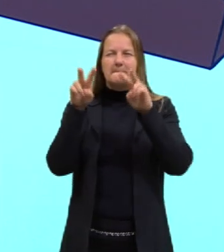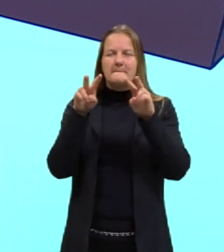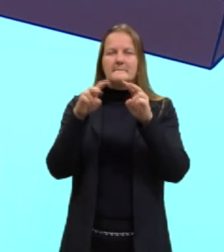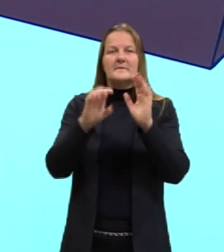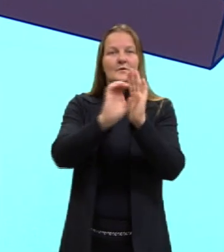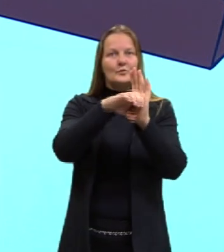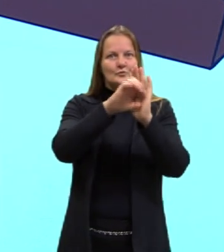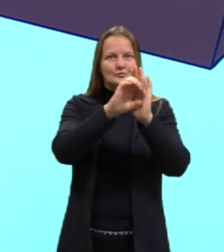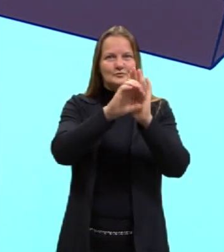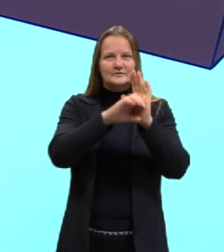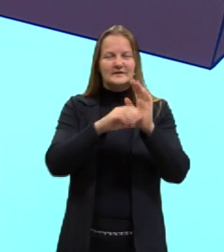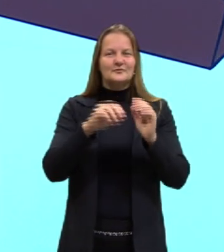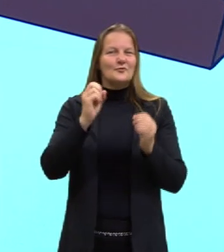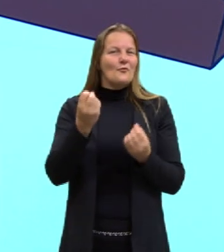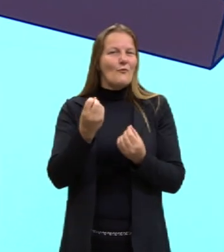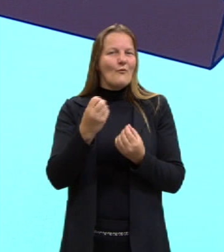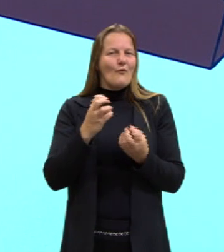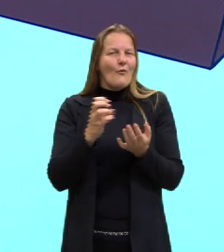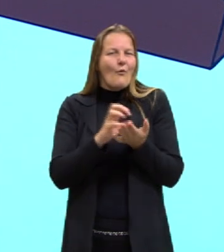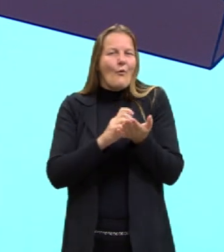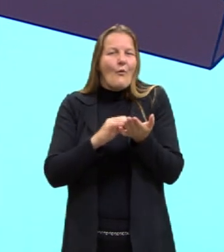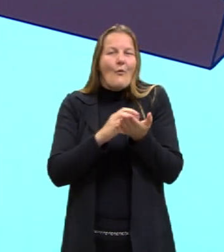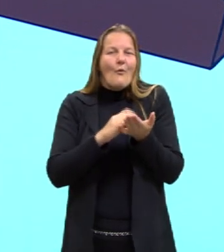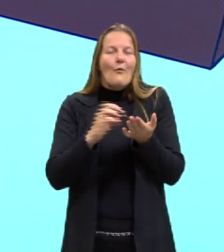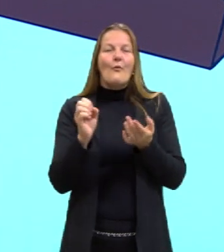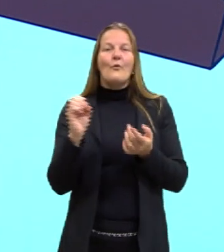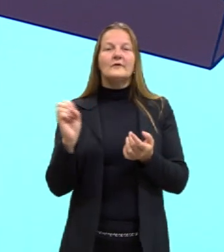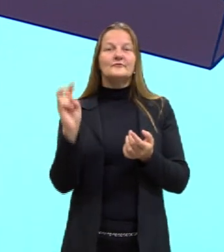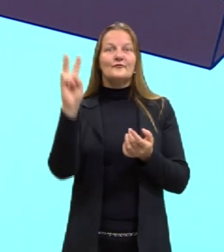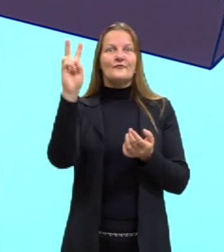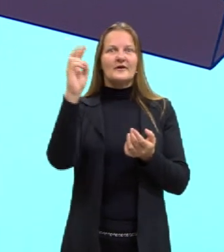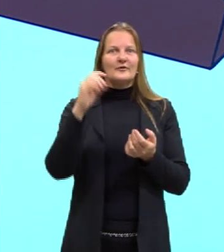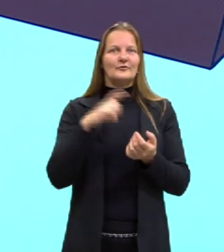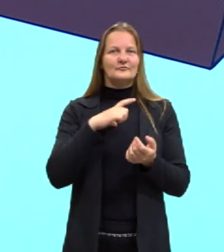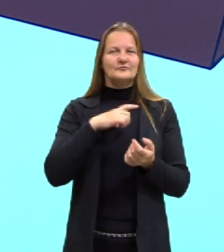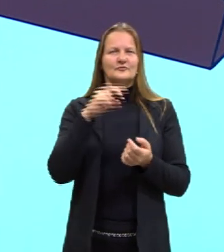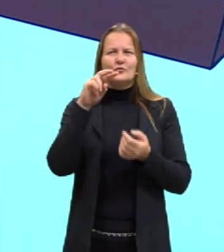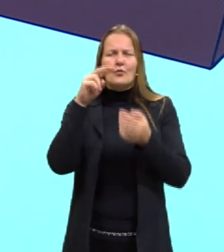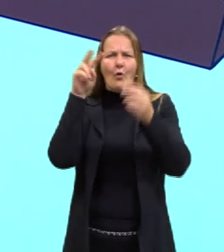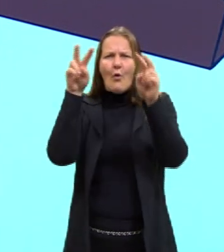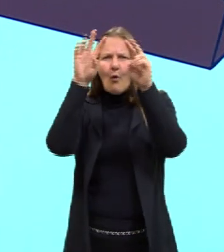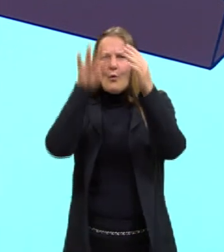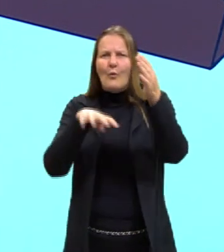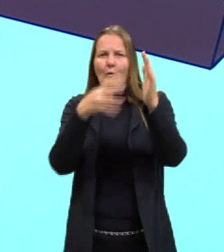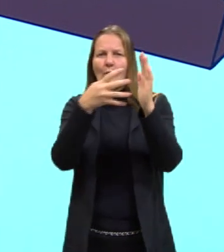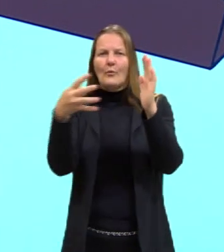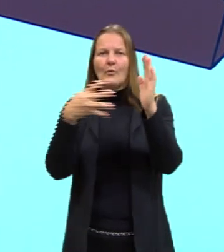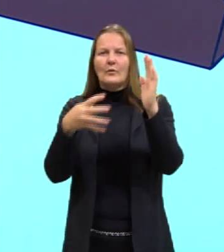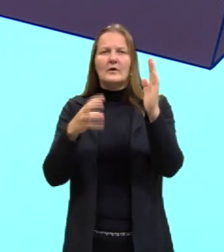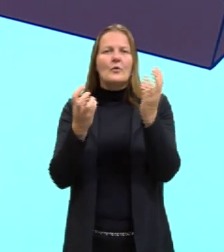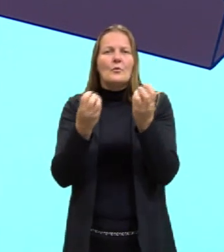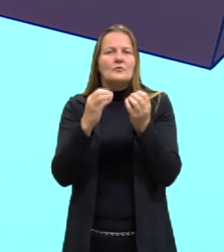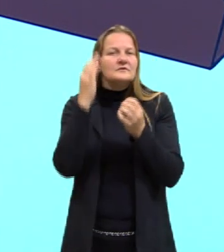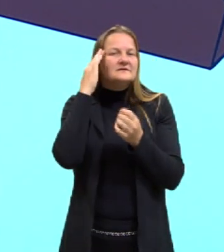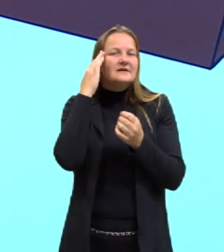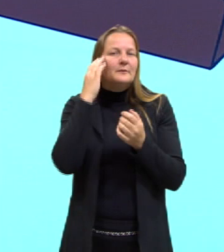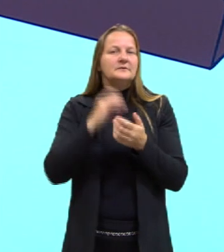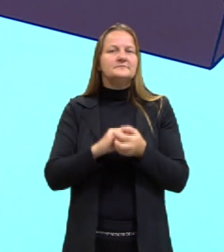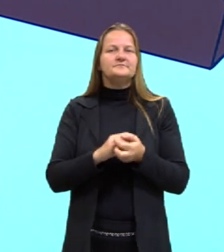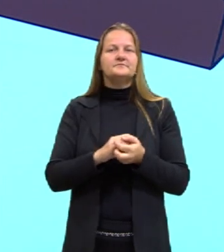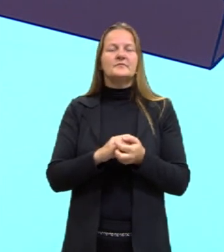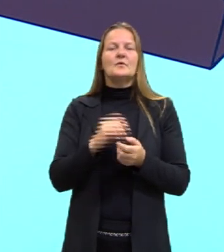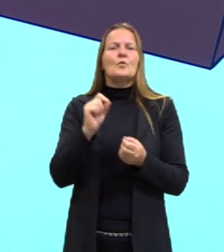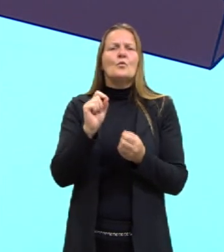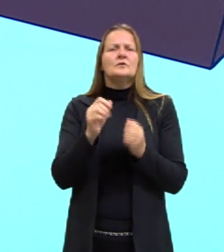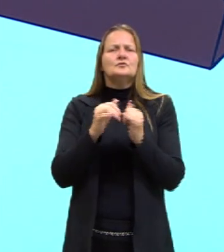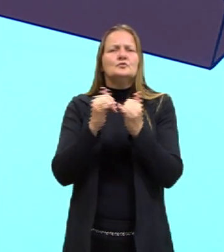valor energético, mas às vezes a gente olha isso aqui e não sabe interpretar. Quanto que é isso aqui em energia?